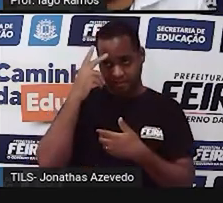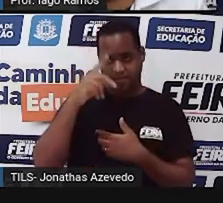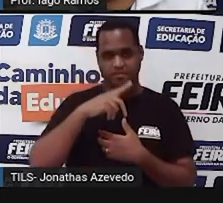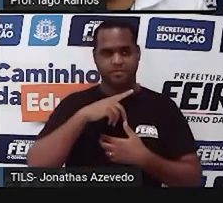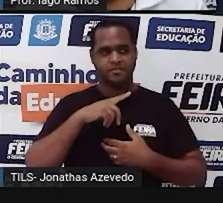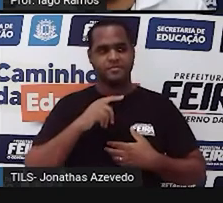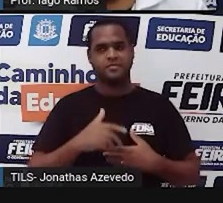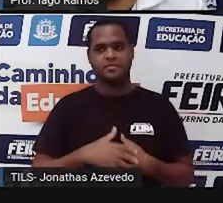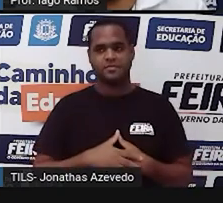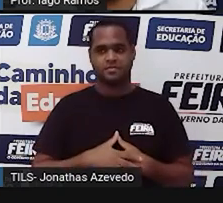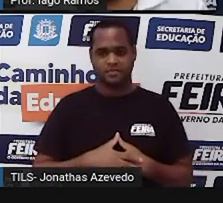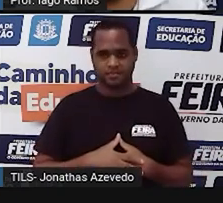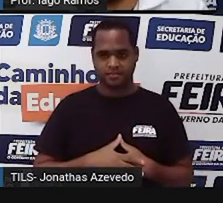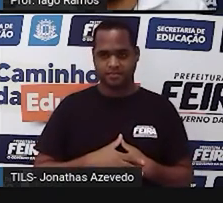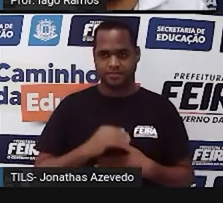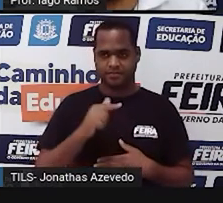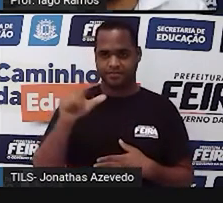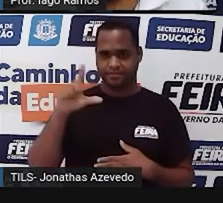Passo 2.